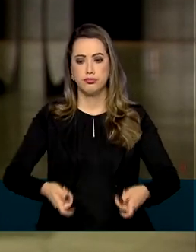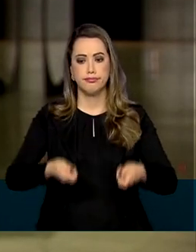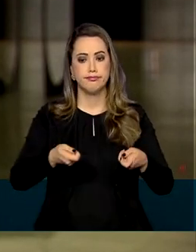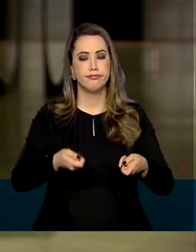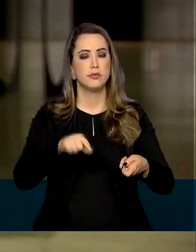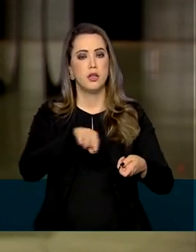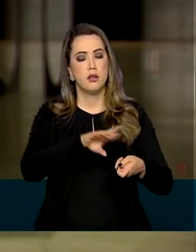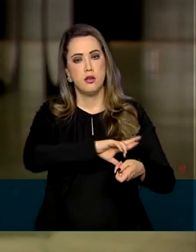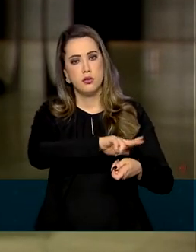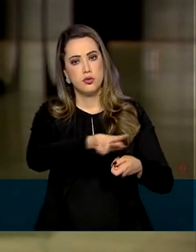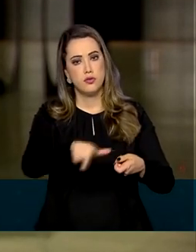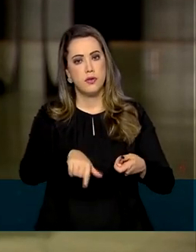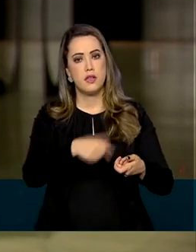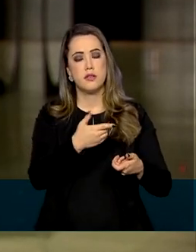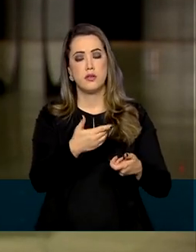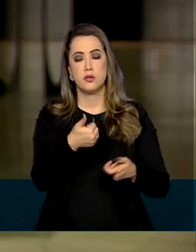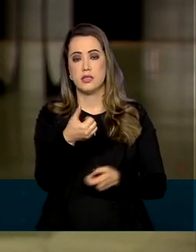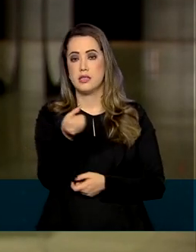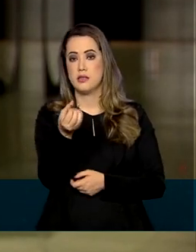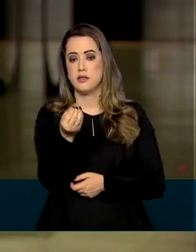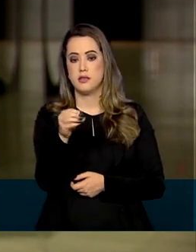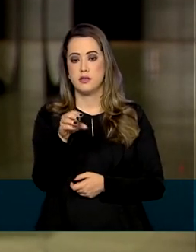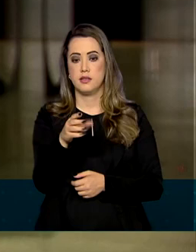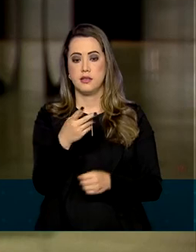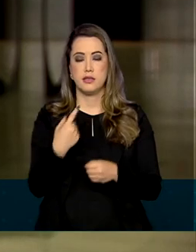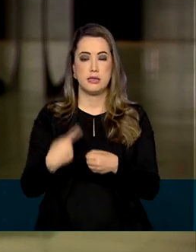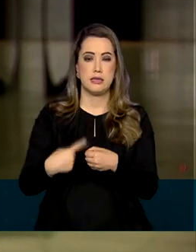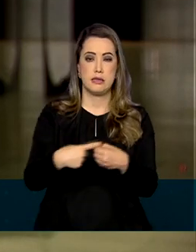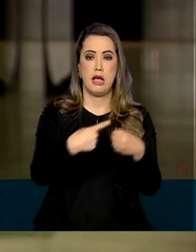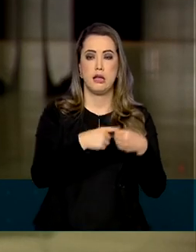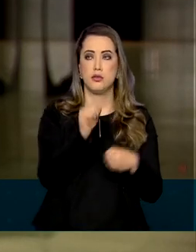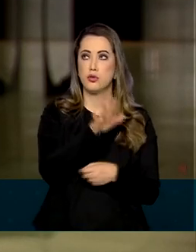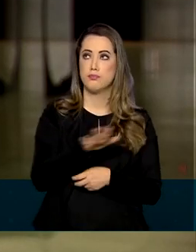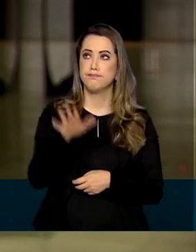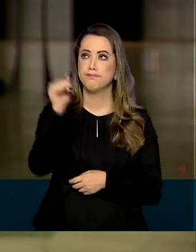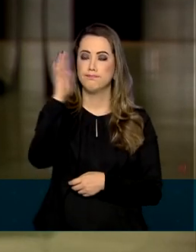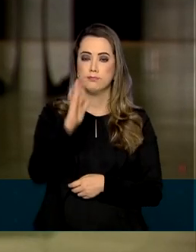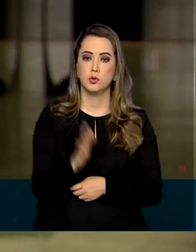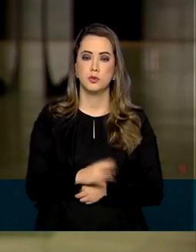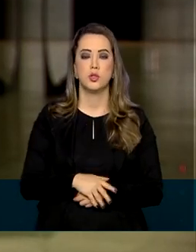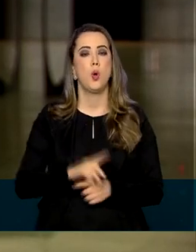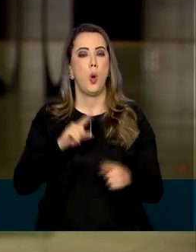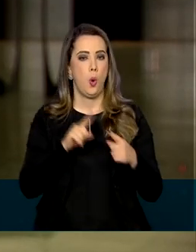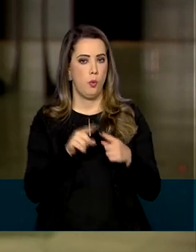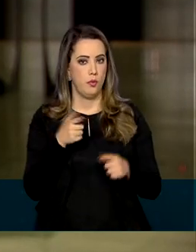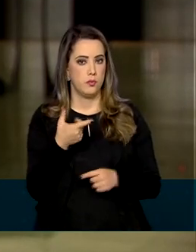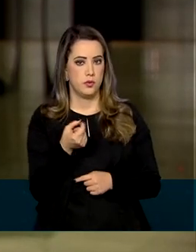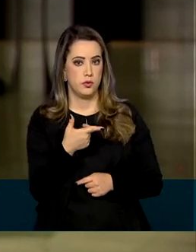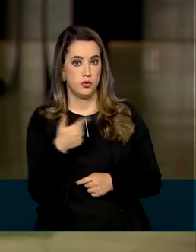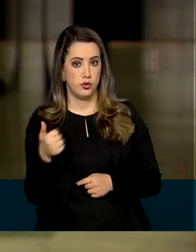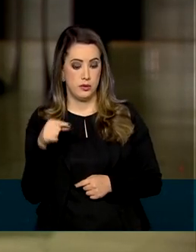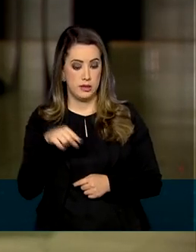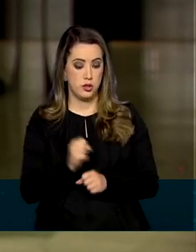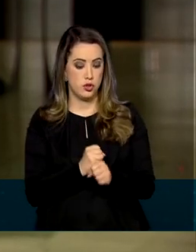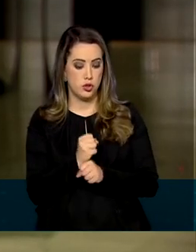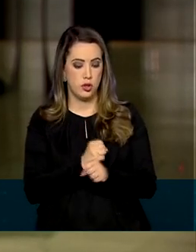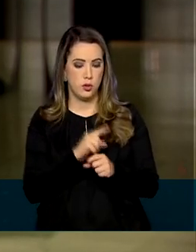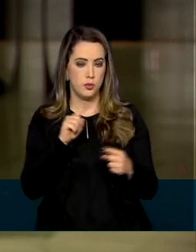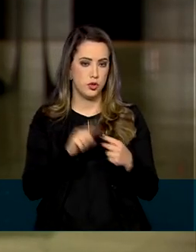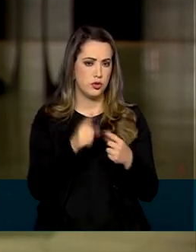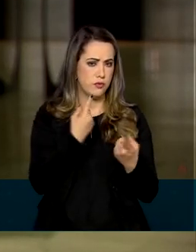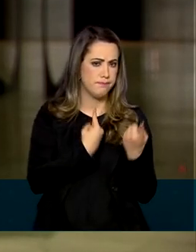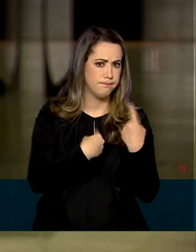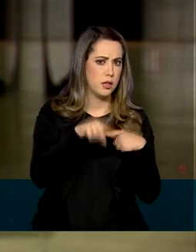petróleo em 170 cidades do país. A meta é ultrapassar esses números em 2021. Aqui no Distrito Federal, as